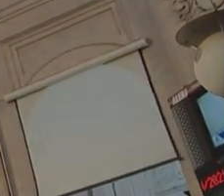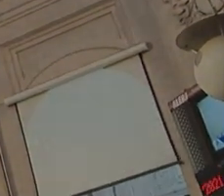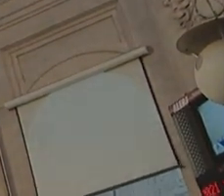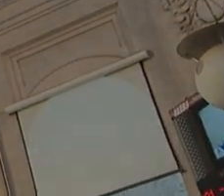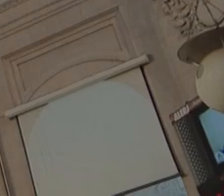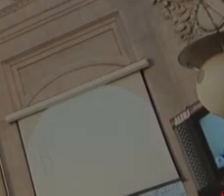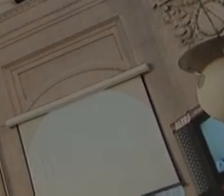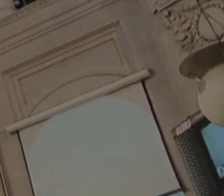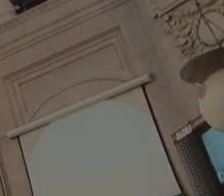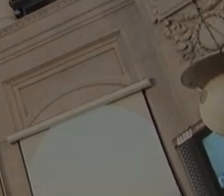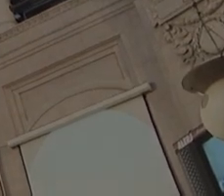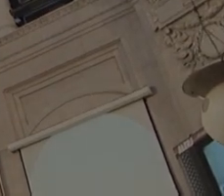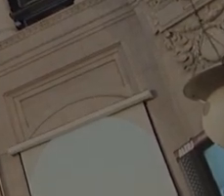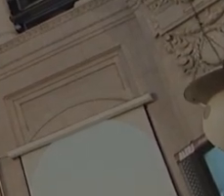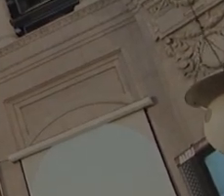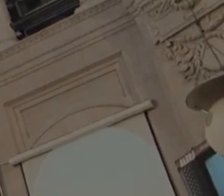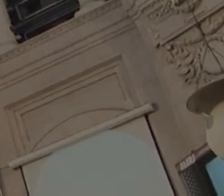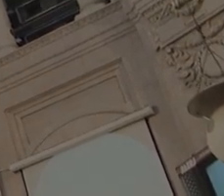tchau